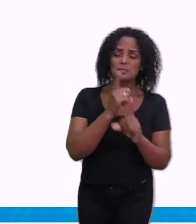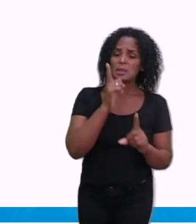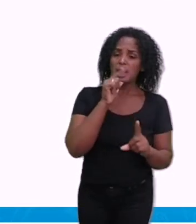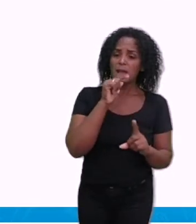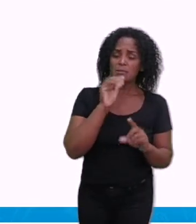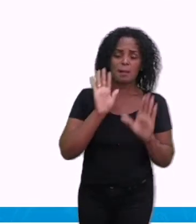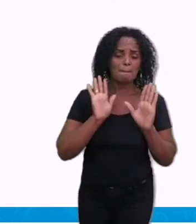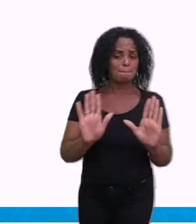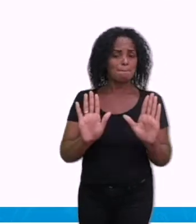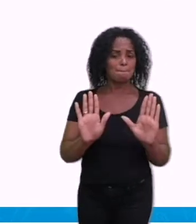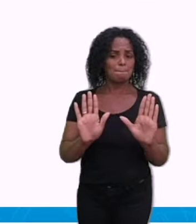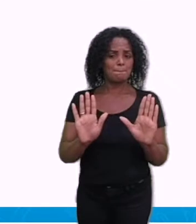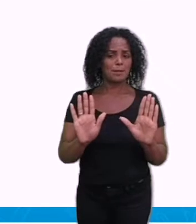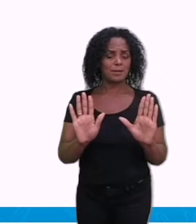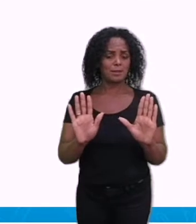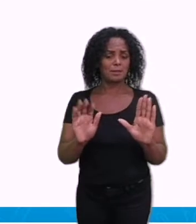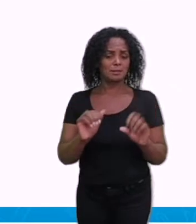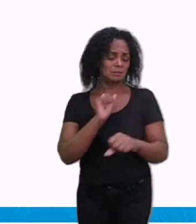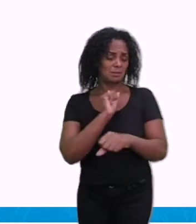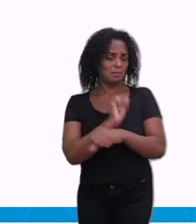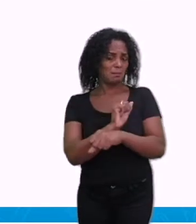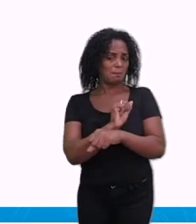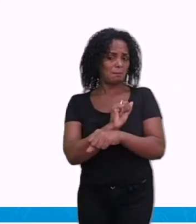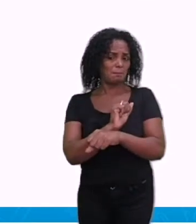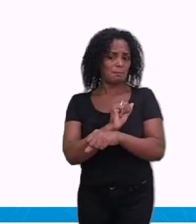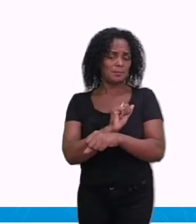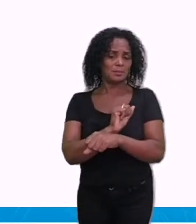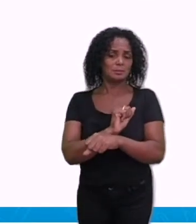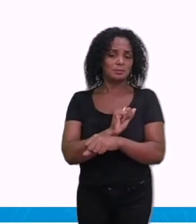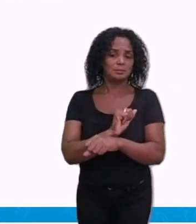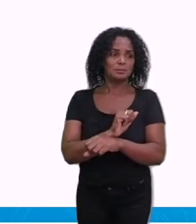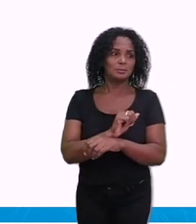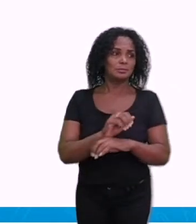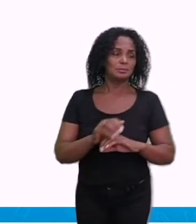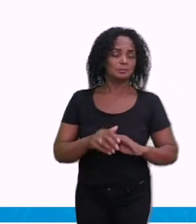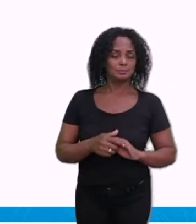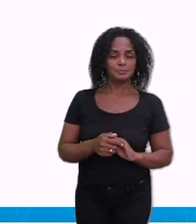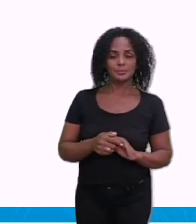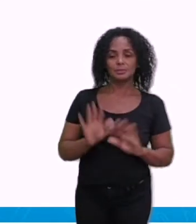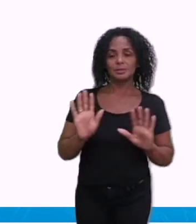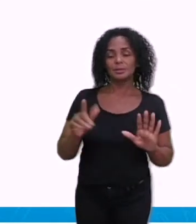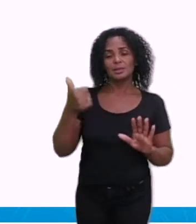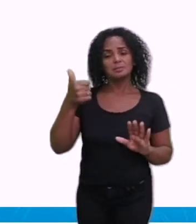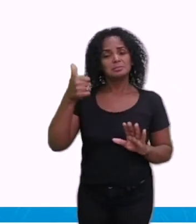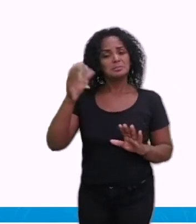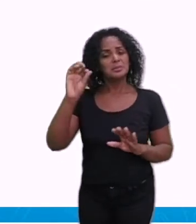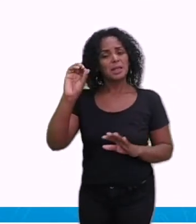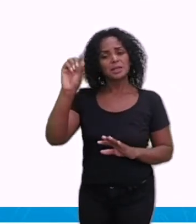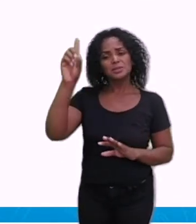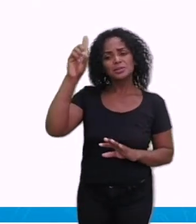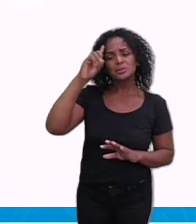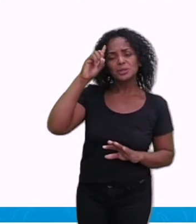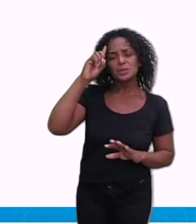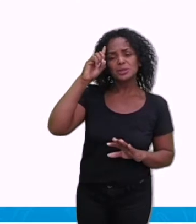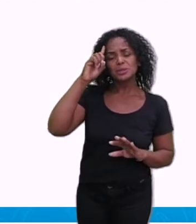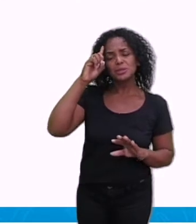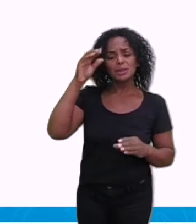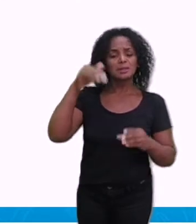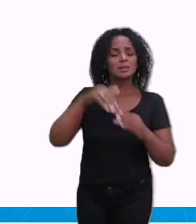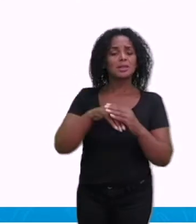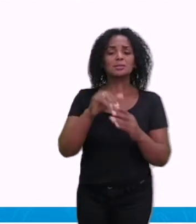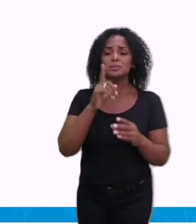até ele virar um adulto demora de 7 a 10 dias. Quando o